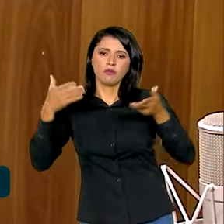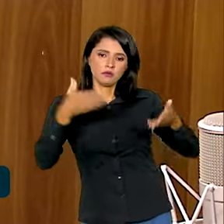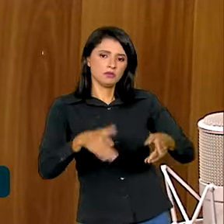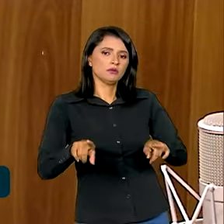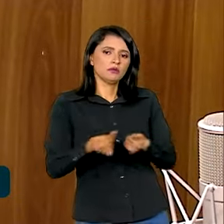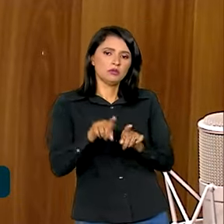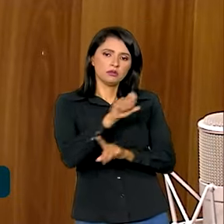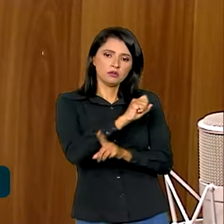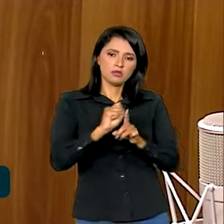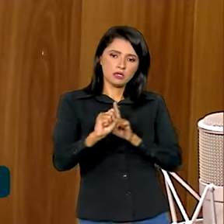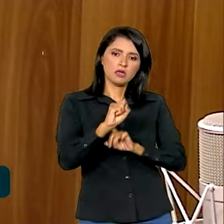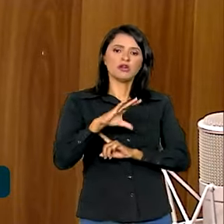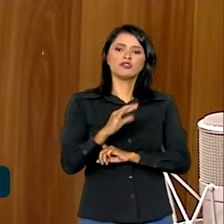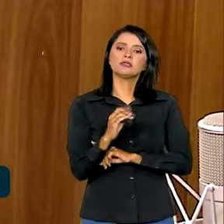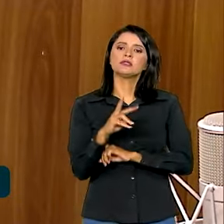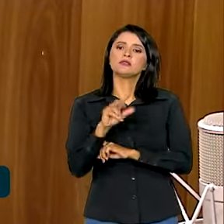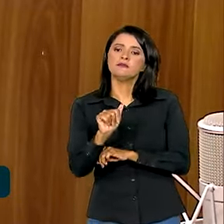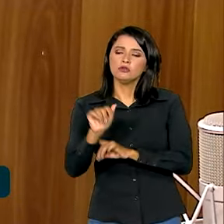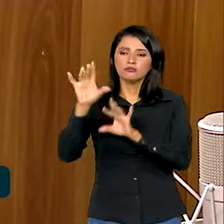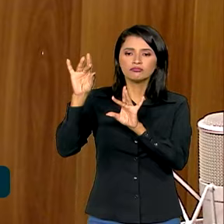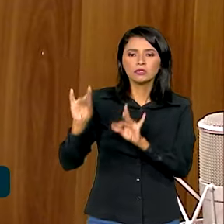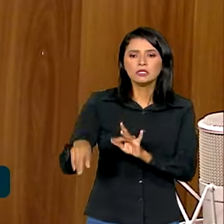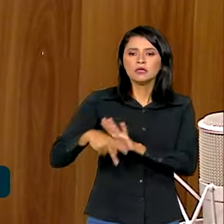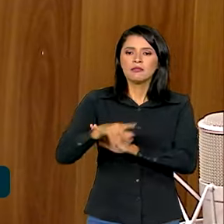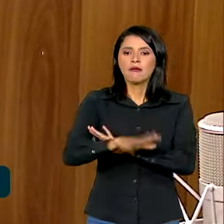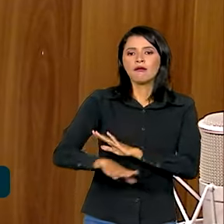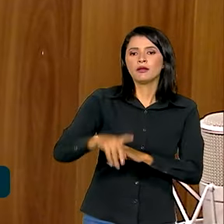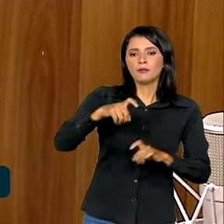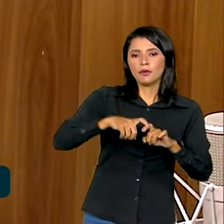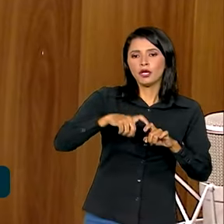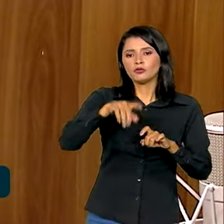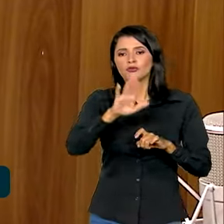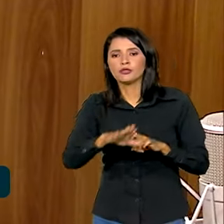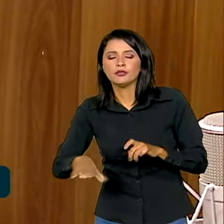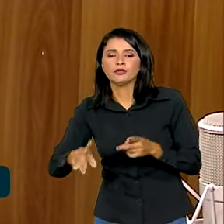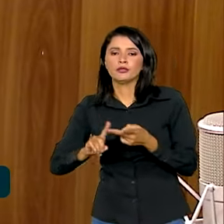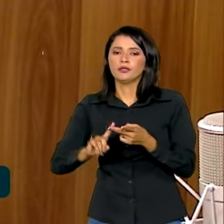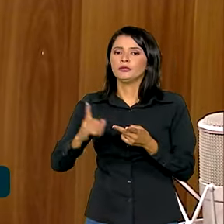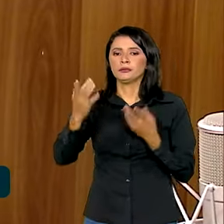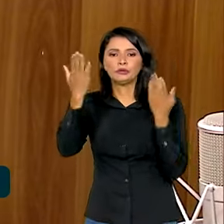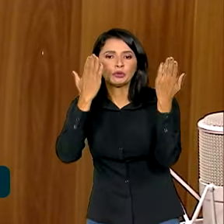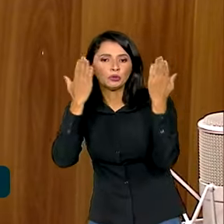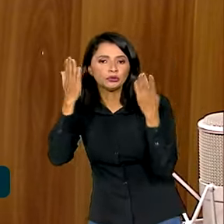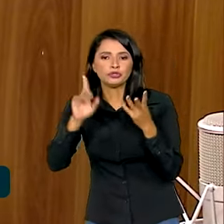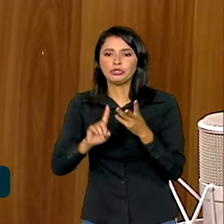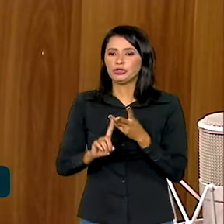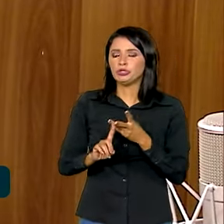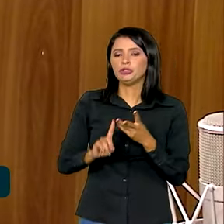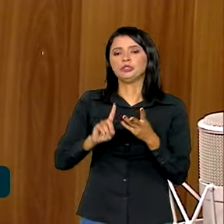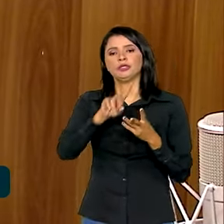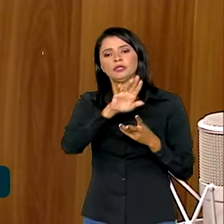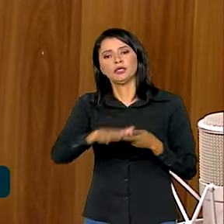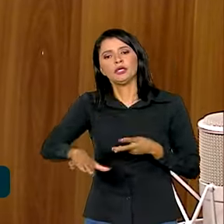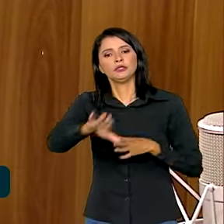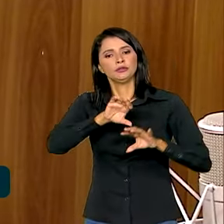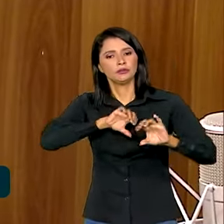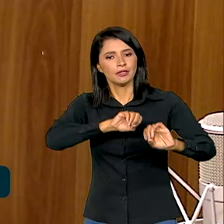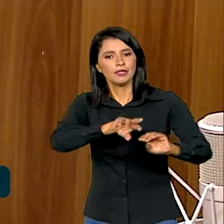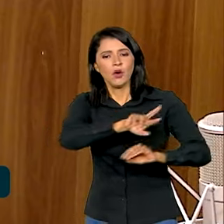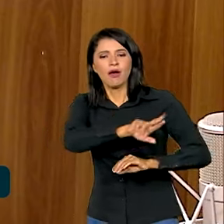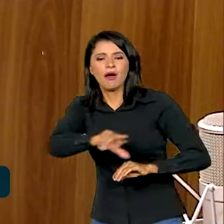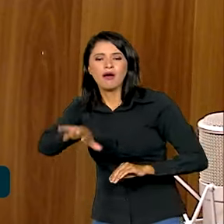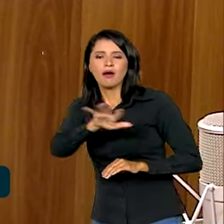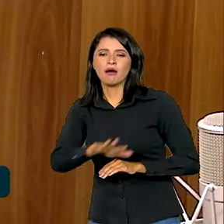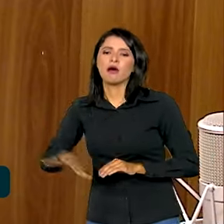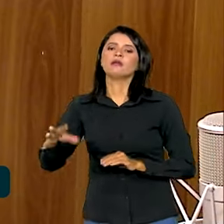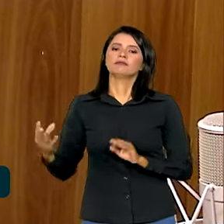civil, com especialistas. Especialistas em pediatria, especialistas em psicologia, especialistas em educação, diferentes áreas